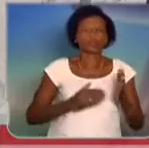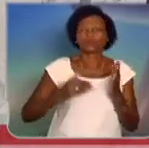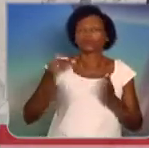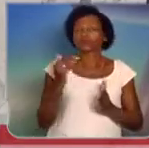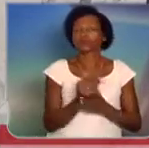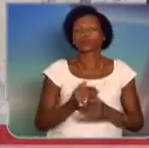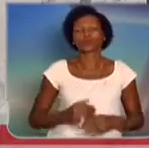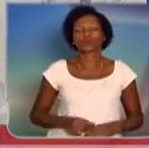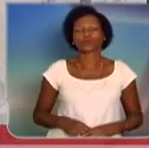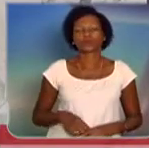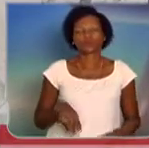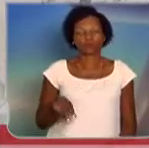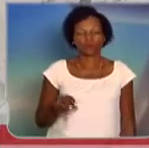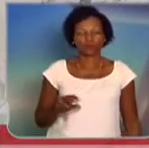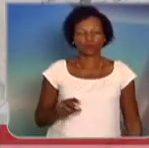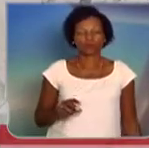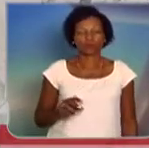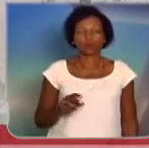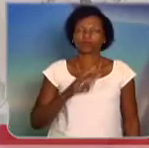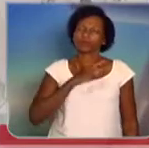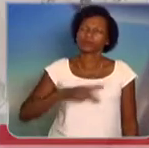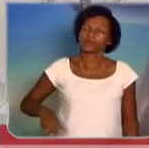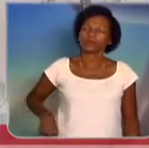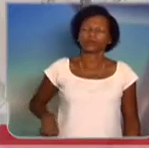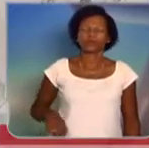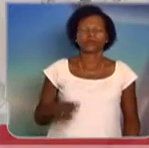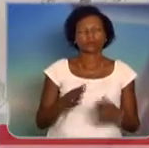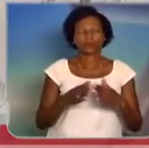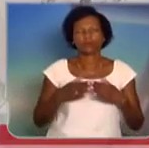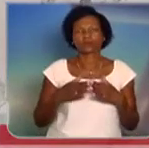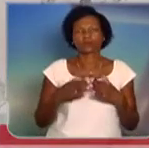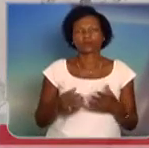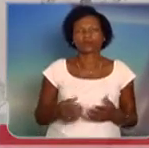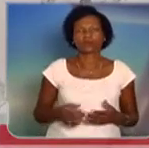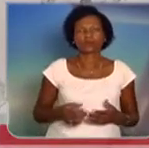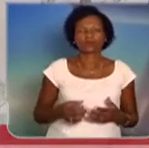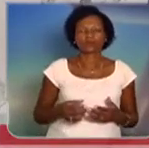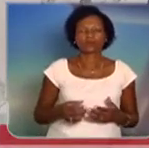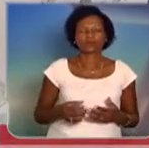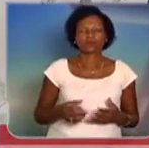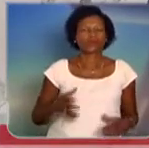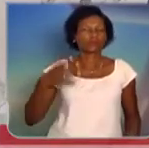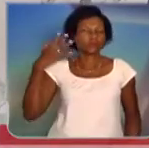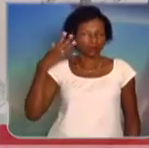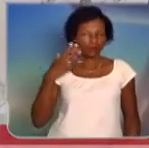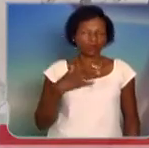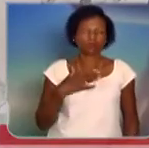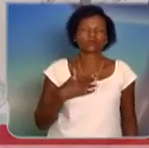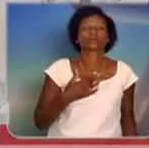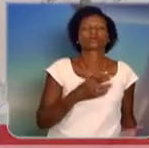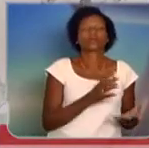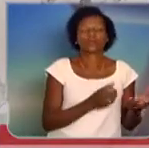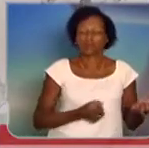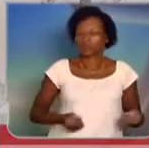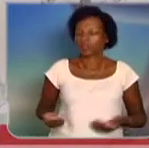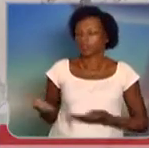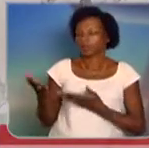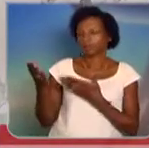agora, concluindo minha fala, solicitar de vossa excelência que fosse encaminhado ao prefeito Doria, nossos